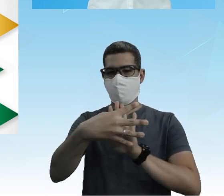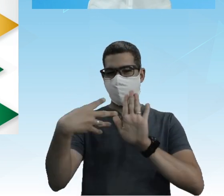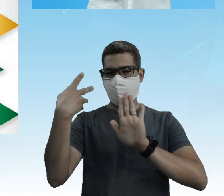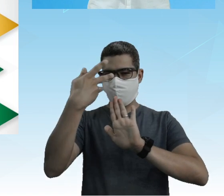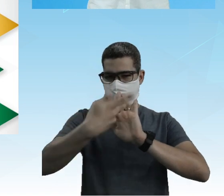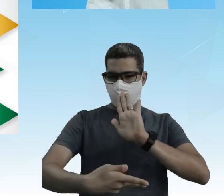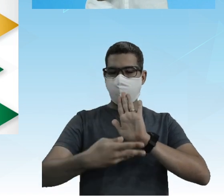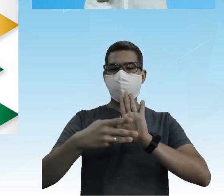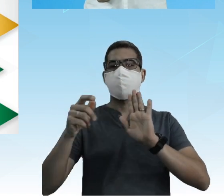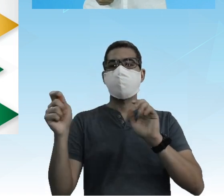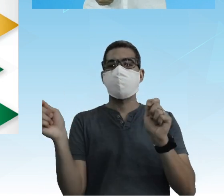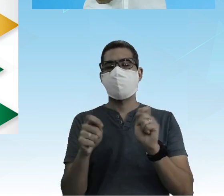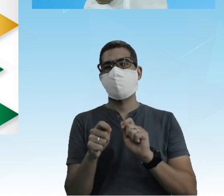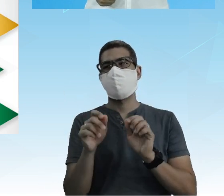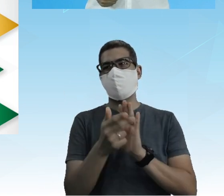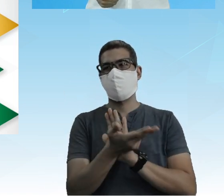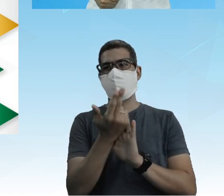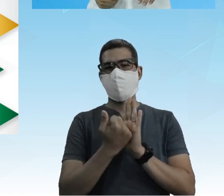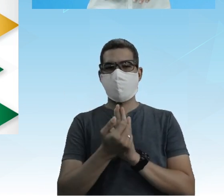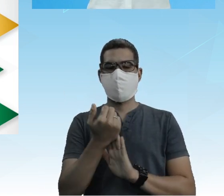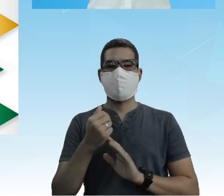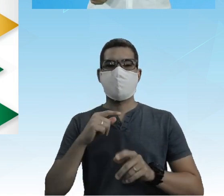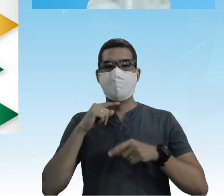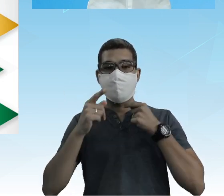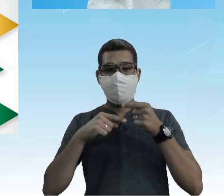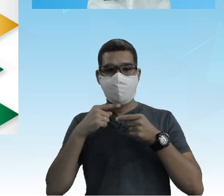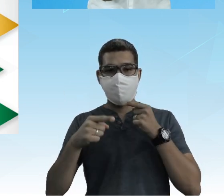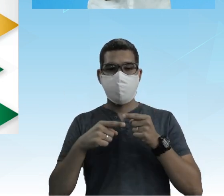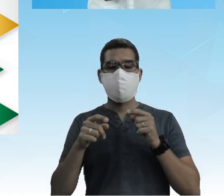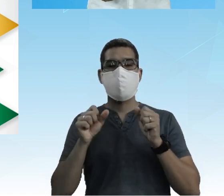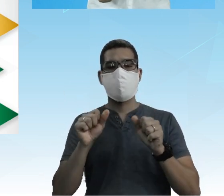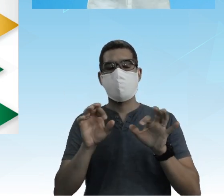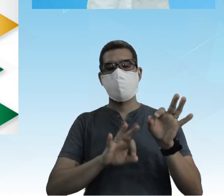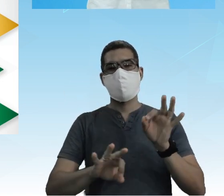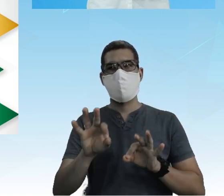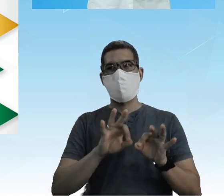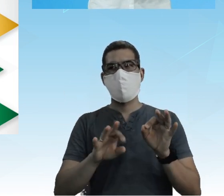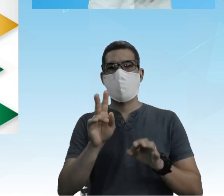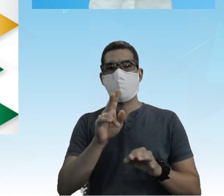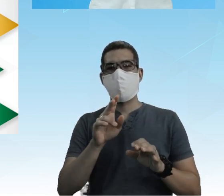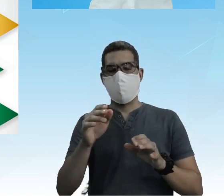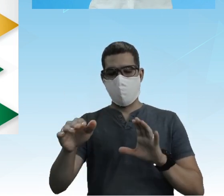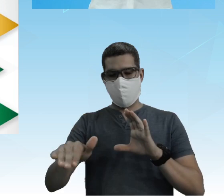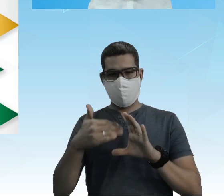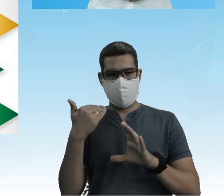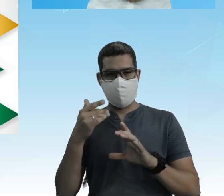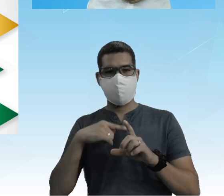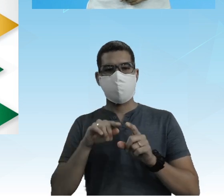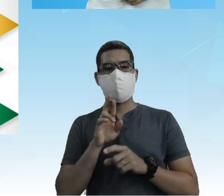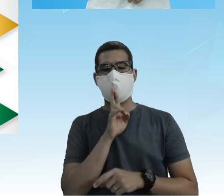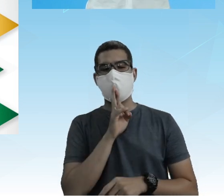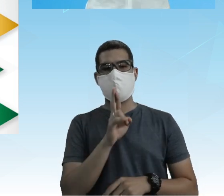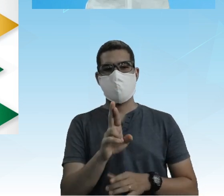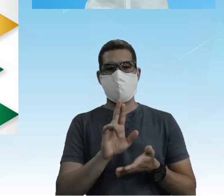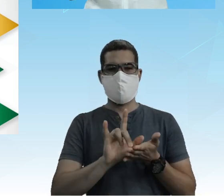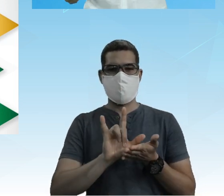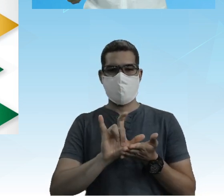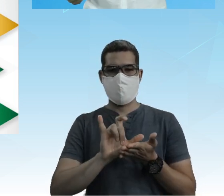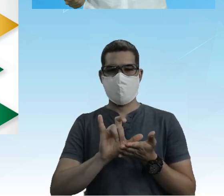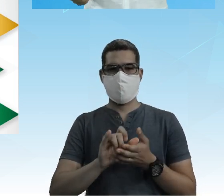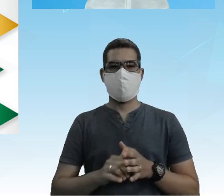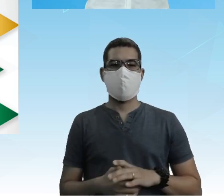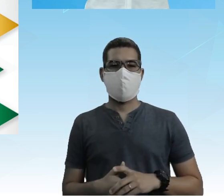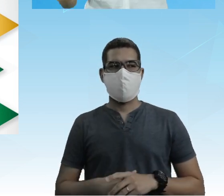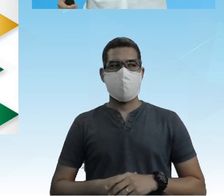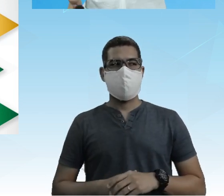tenta desenhar Para fazer Se tiver dúvida Monta isso direitinho aí Manda para a gente Que a gente responde no Instagram Robertão da